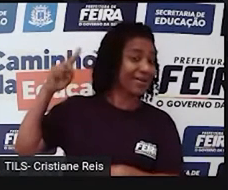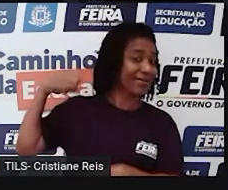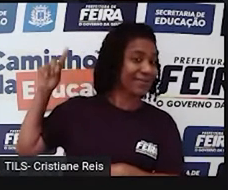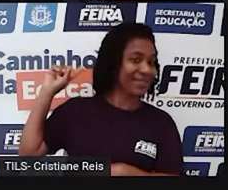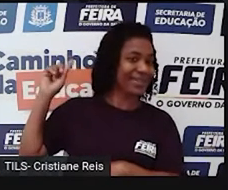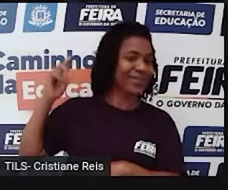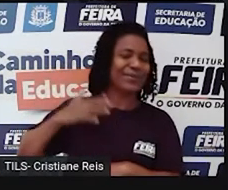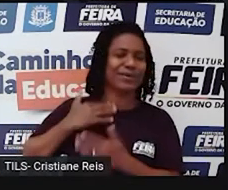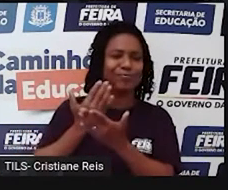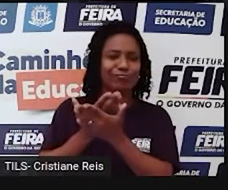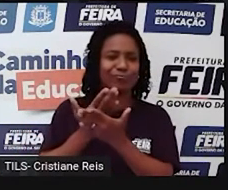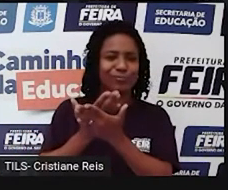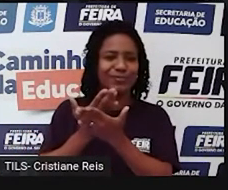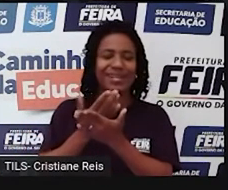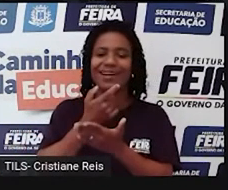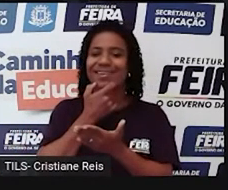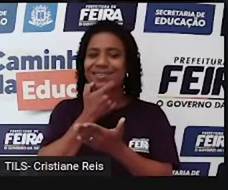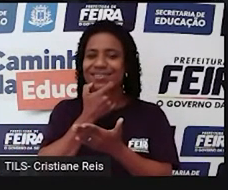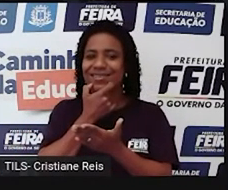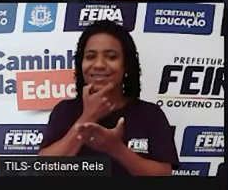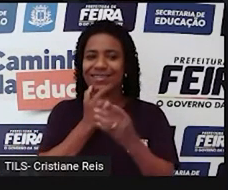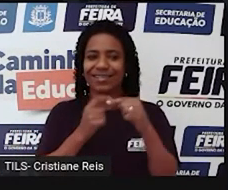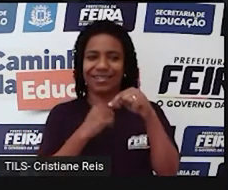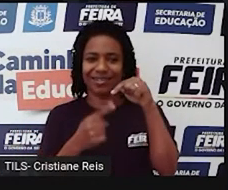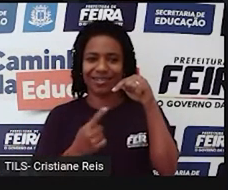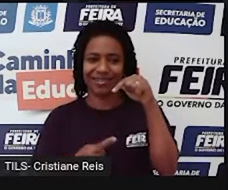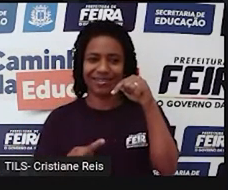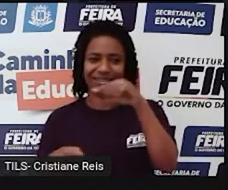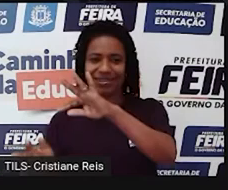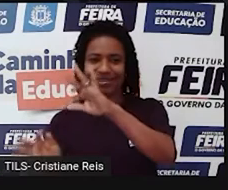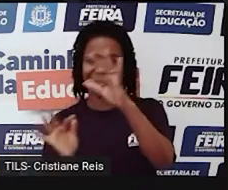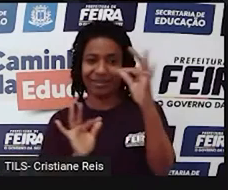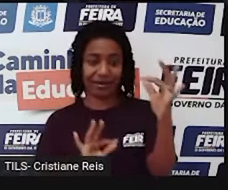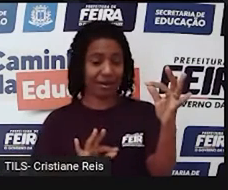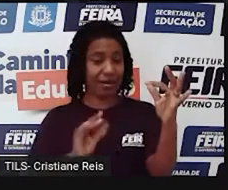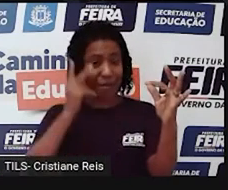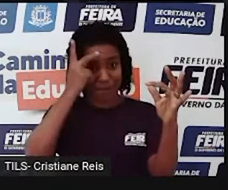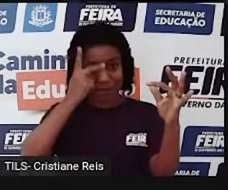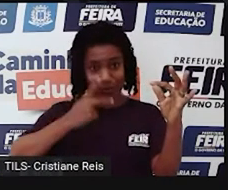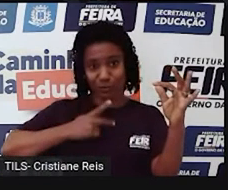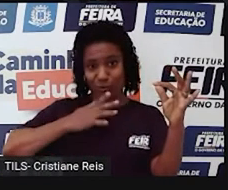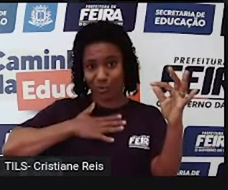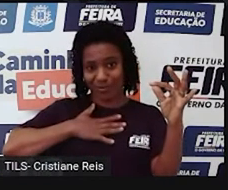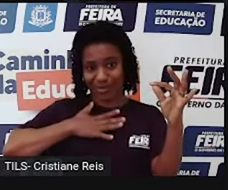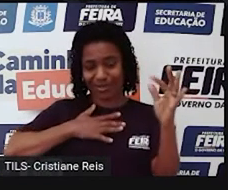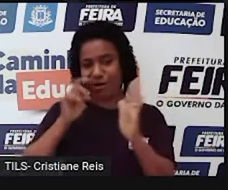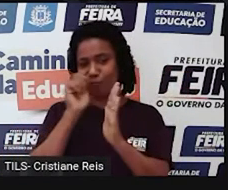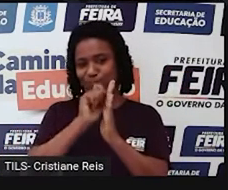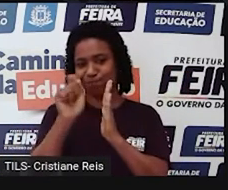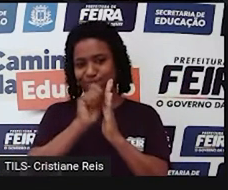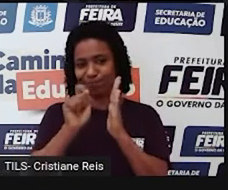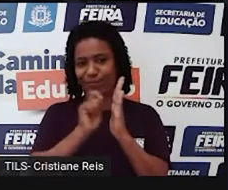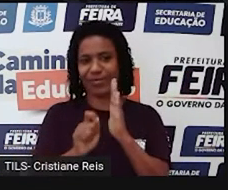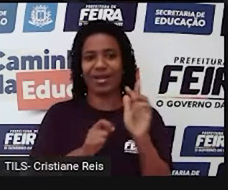tinha no meu caderno no final uma espécie de dicionário pessoal Então todas as palavras novas que eu ia aprendendo